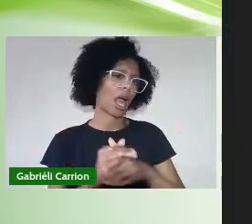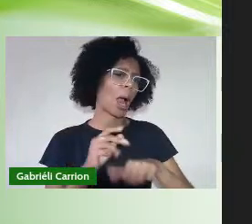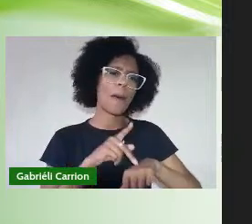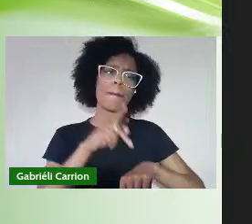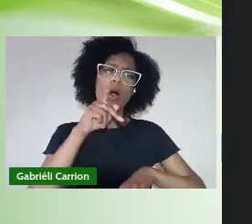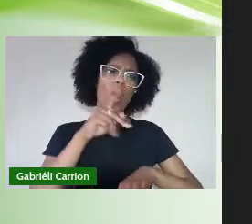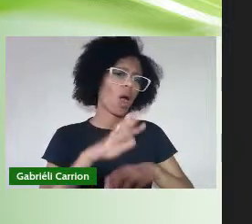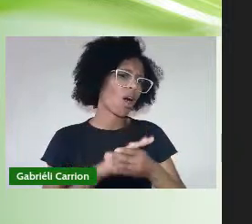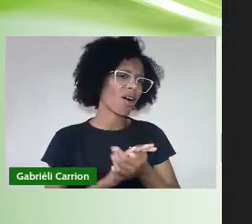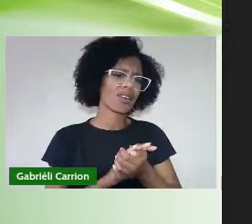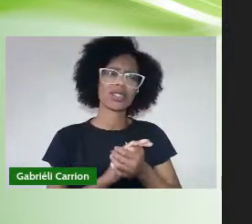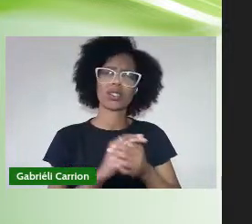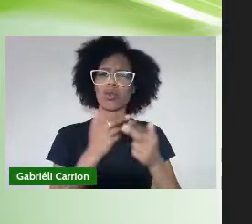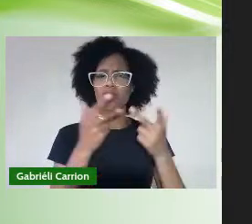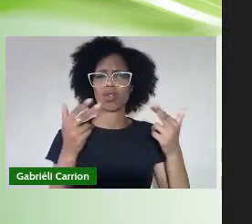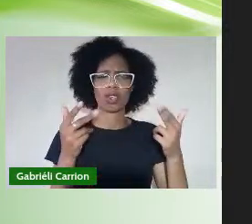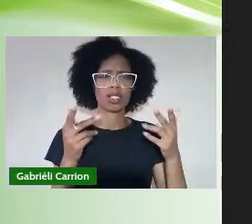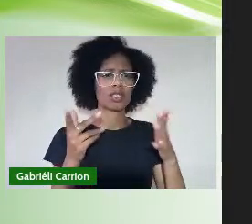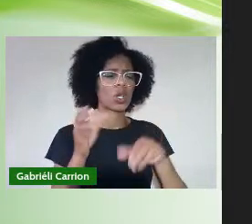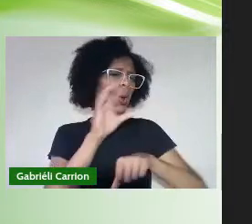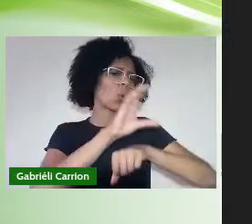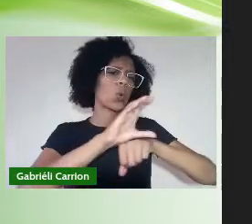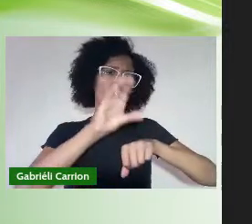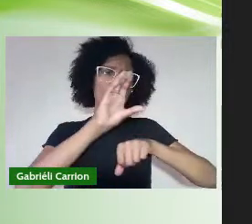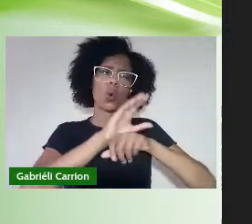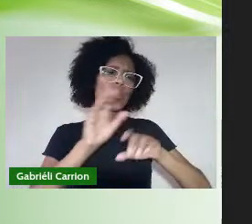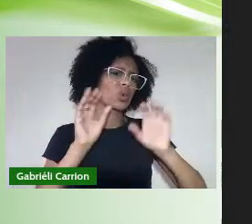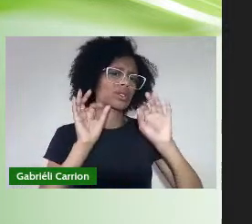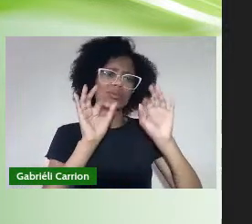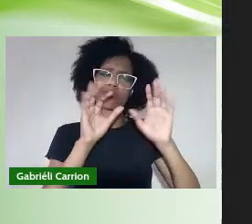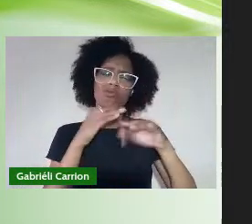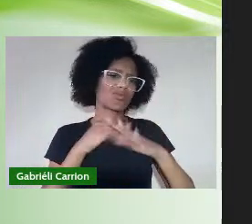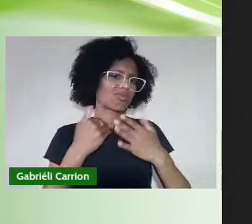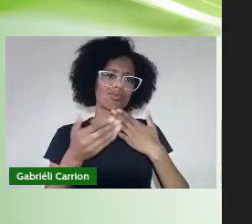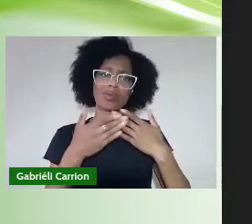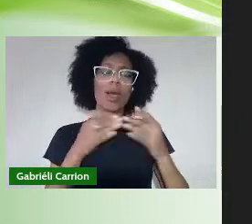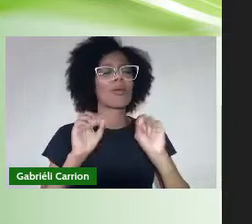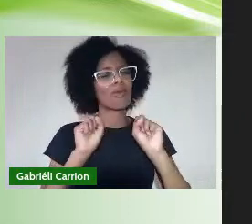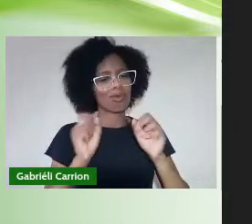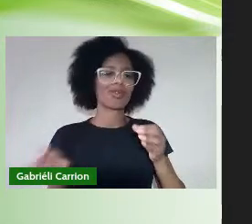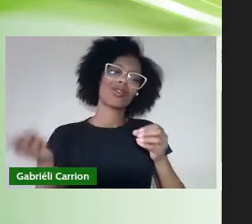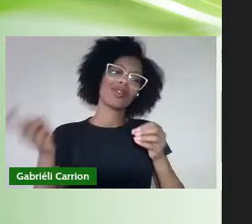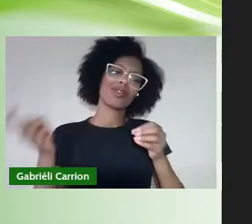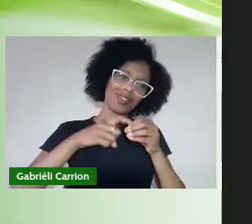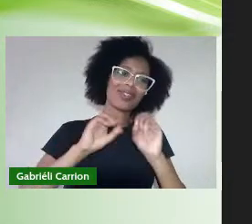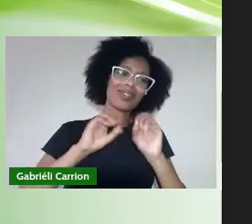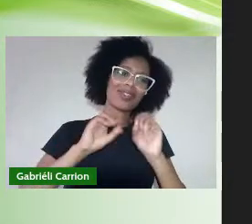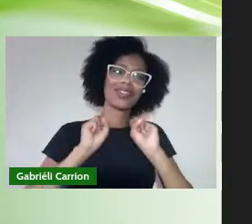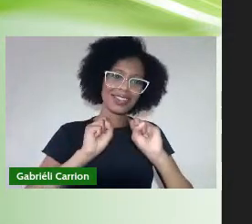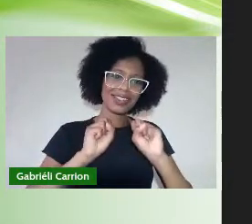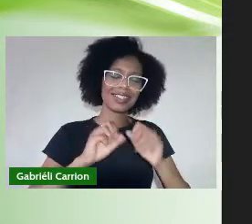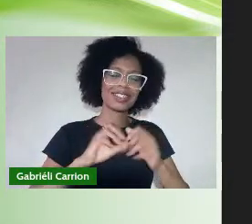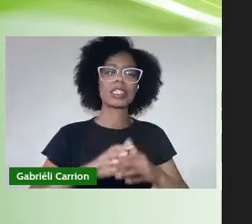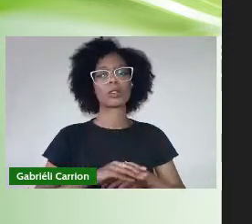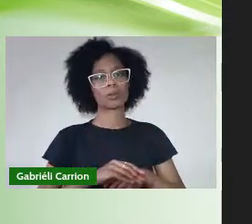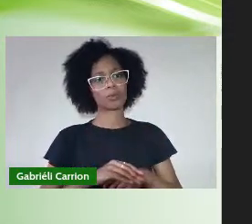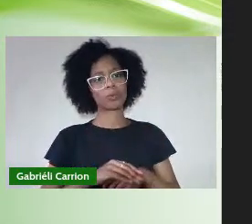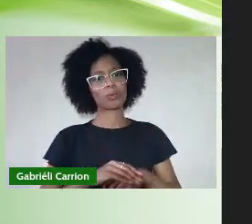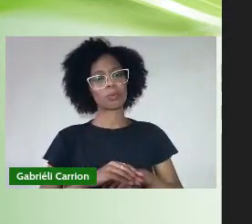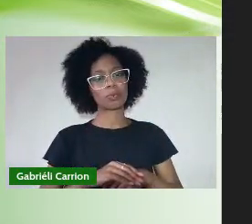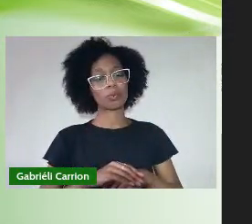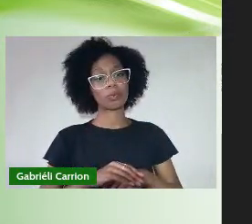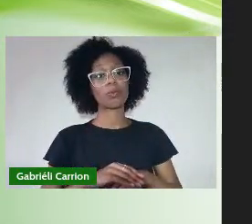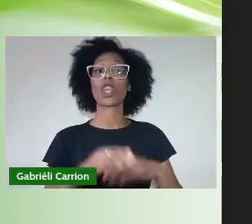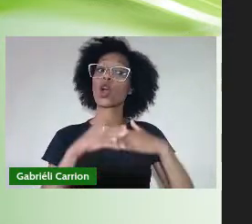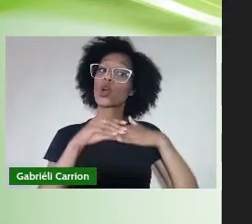Cursos De especialização Então Meus cumprimentos E um